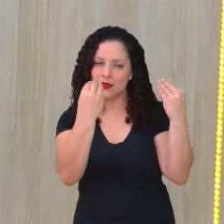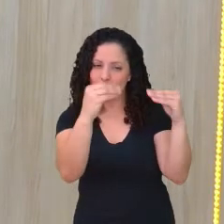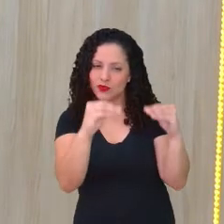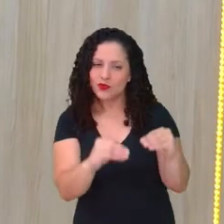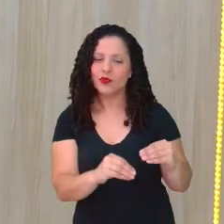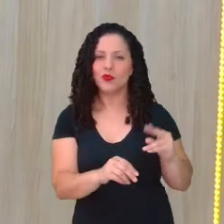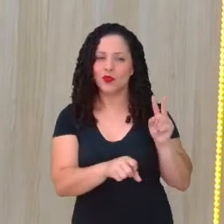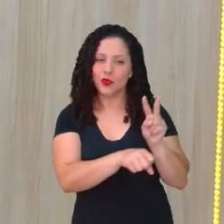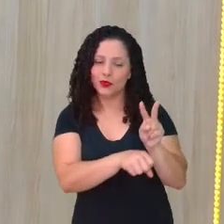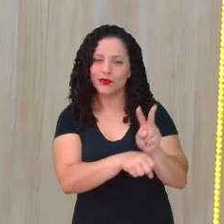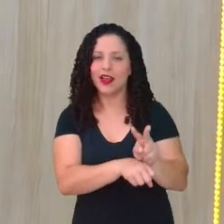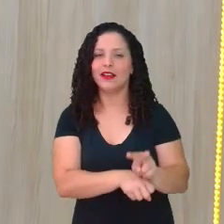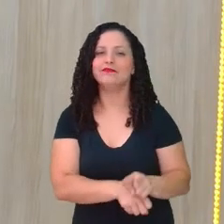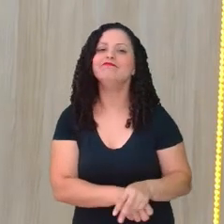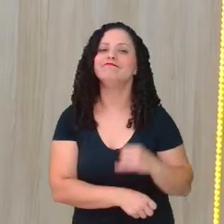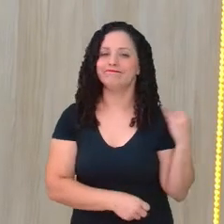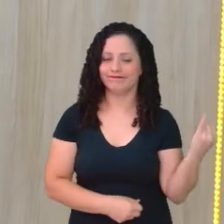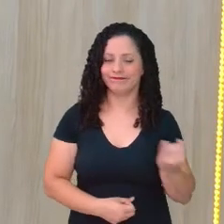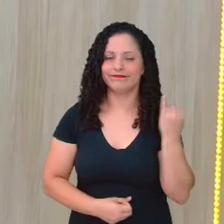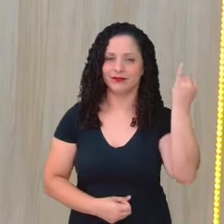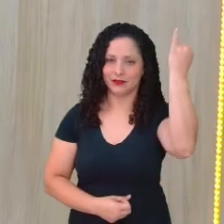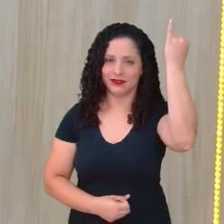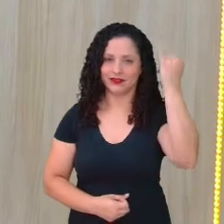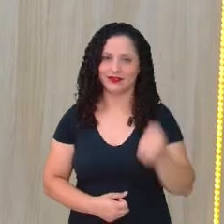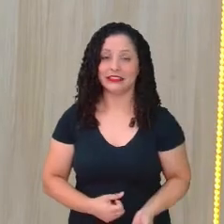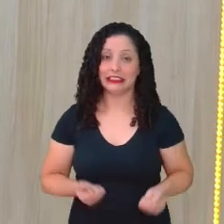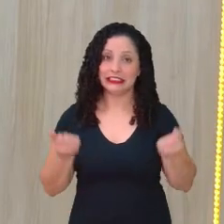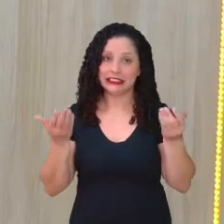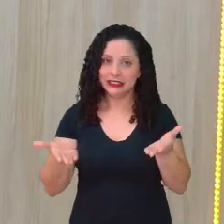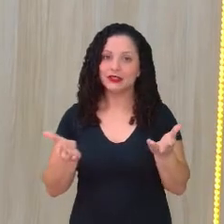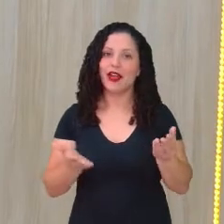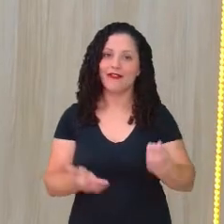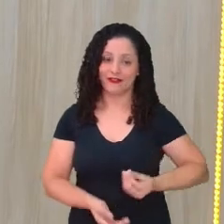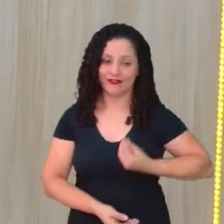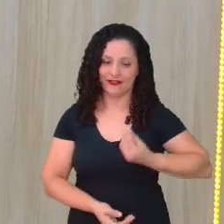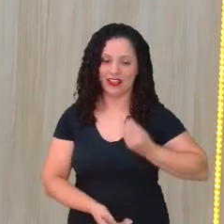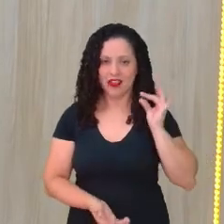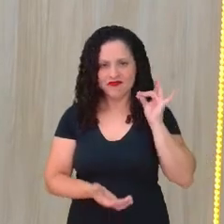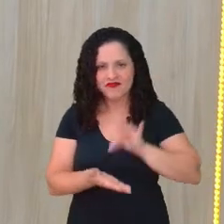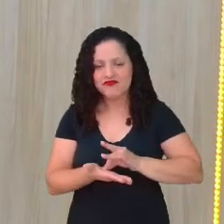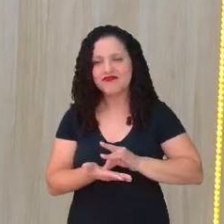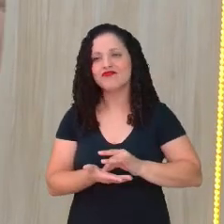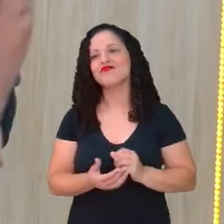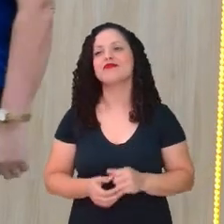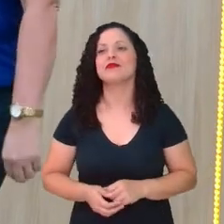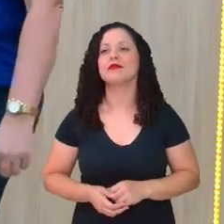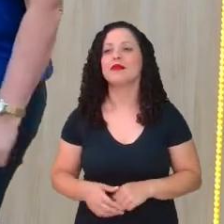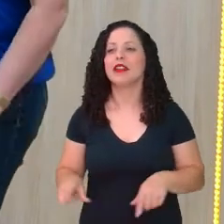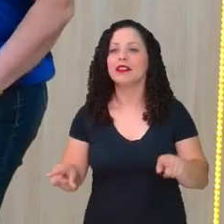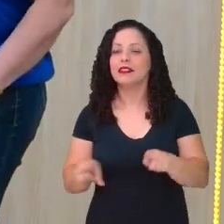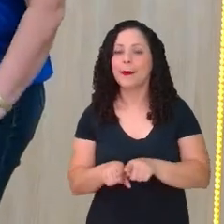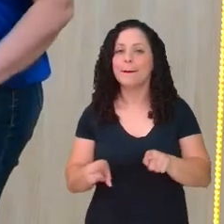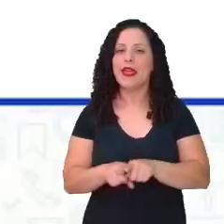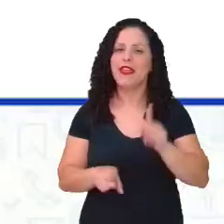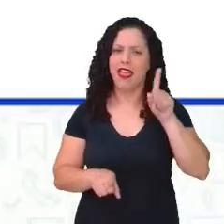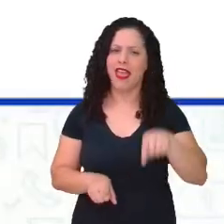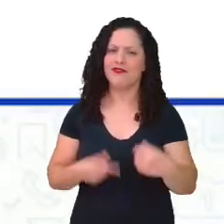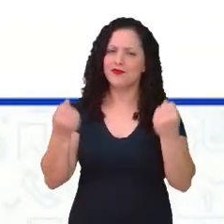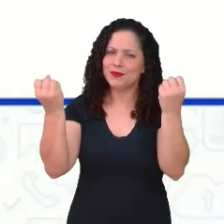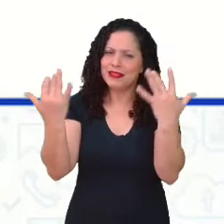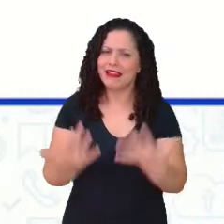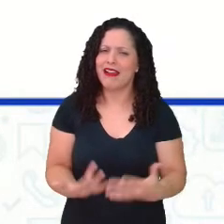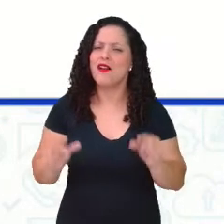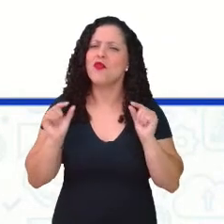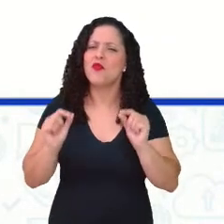o outro. E isso é importante, minha gente. Isso é viver a vida. Vamos seguindo. Ela ainda diz que ninguém estará